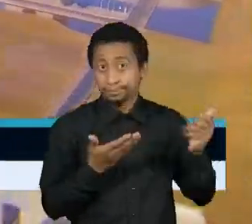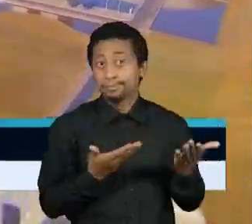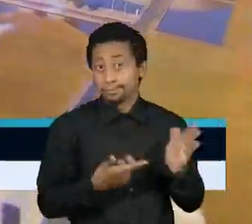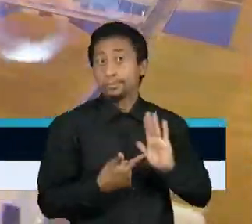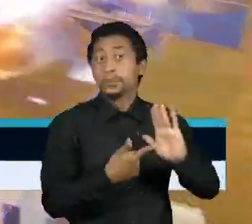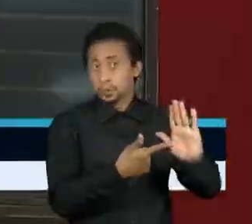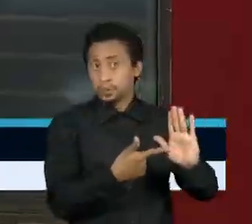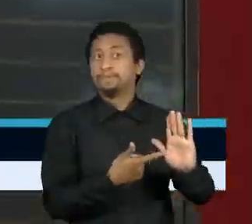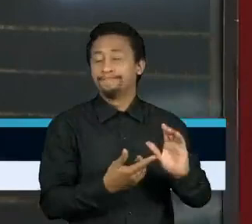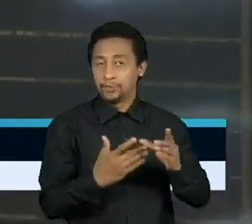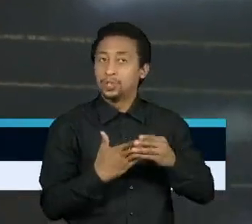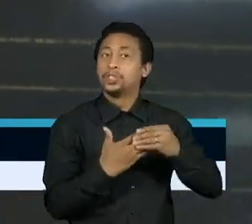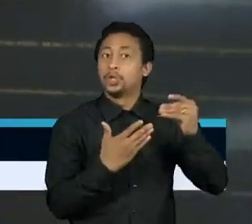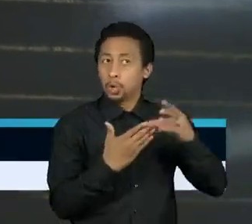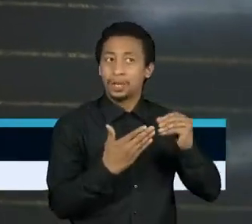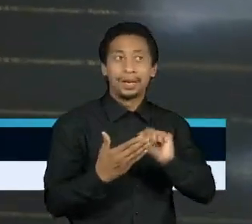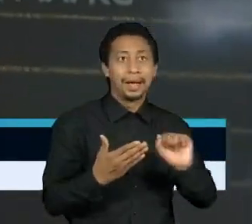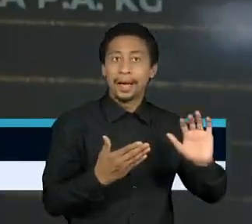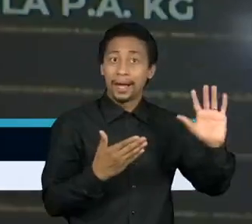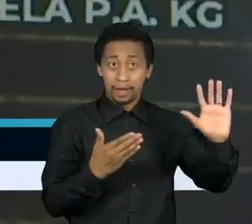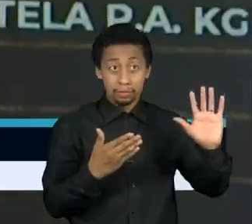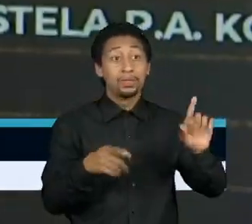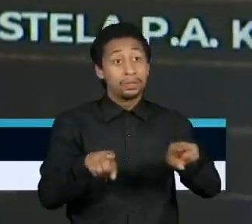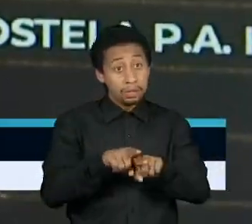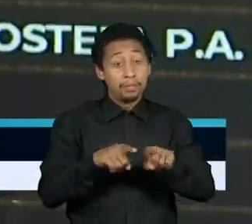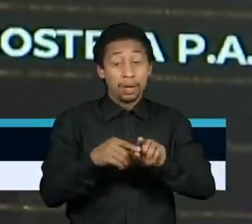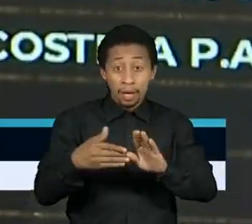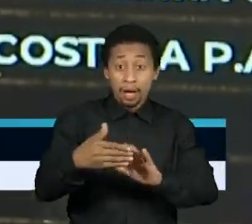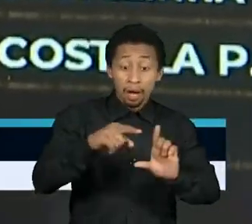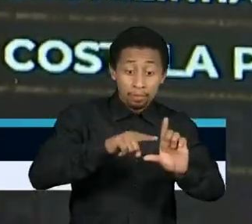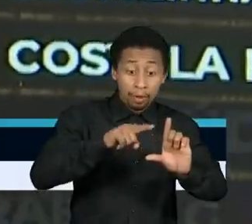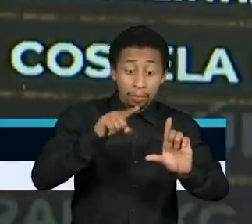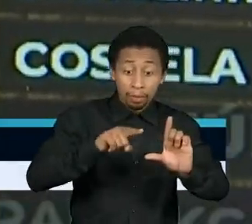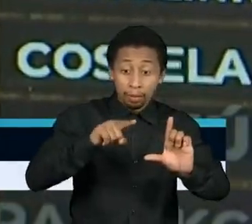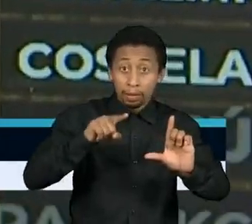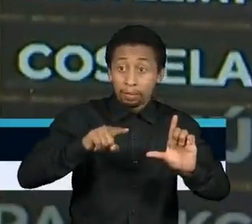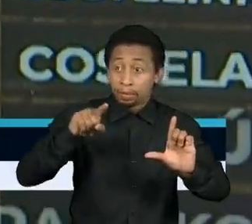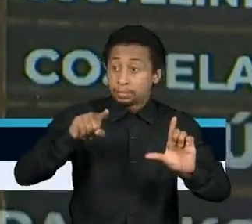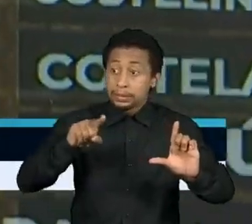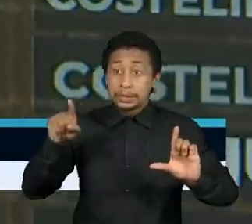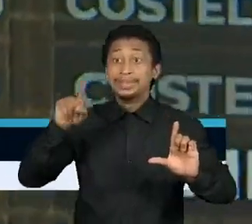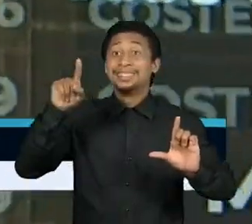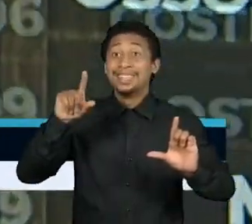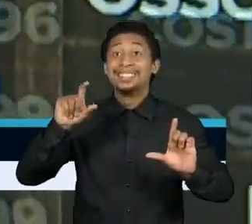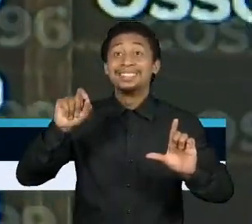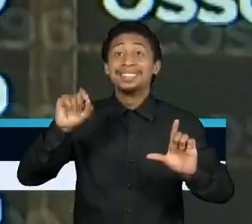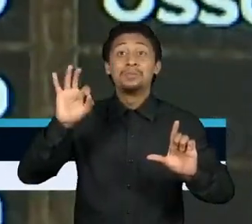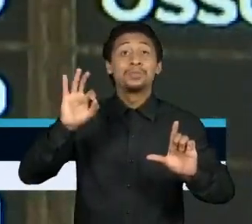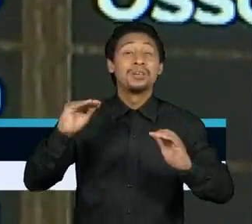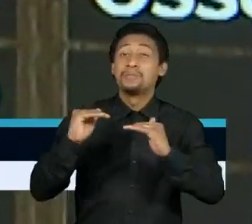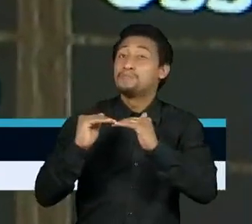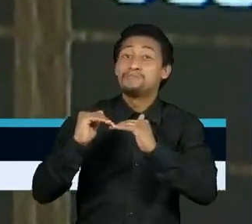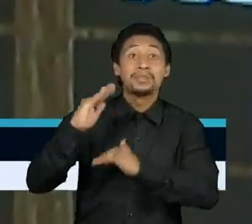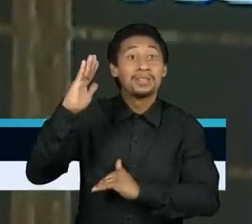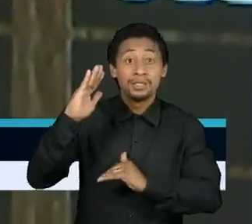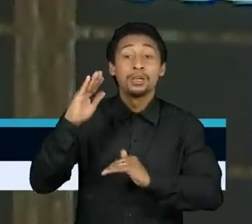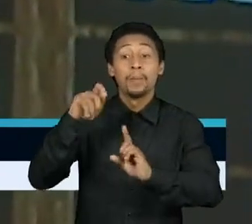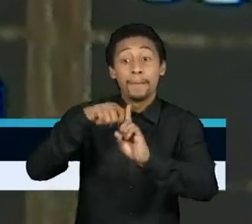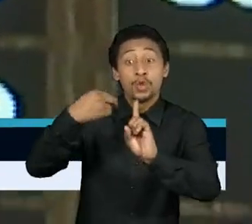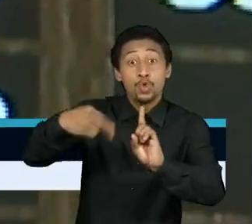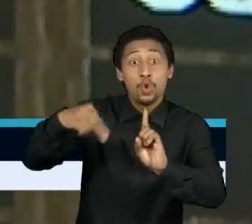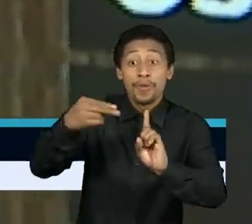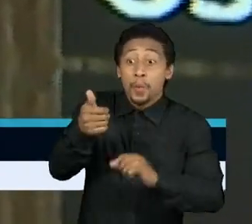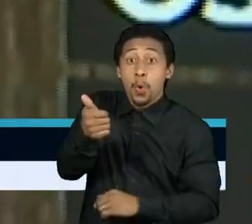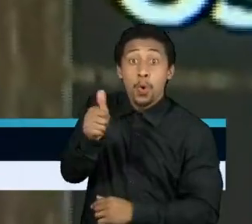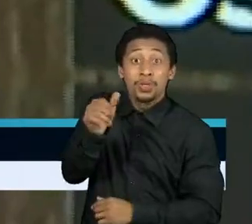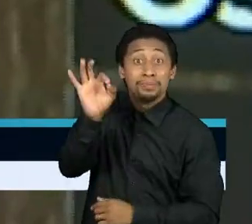2021 trouxe de volta a inflação de dois dígitos acumulada em 12 meses. Em novembro, ela encostou nos 11%, a taxa